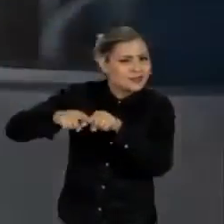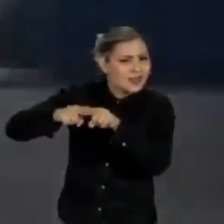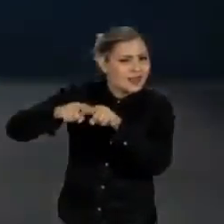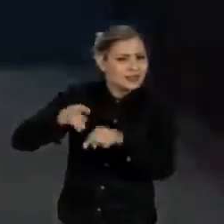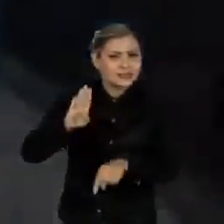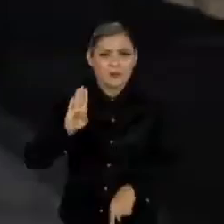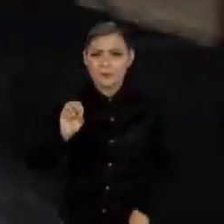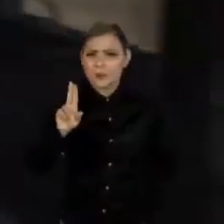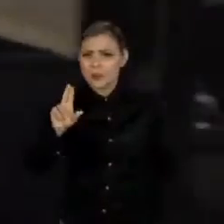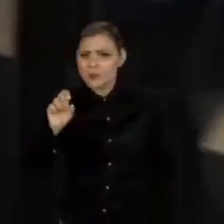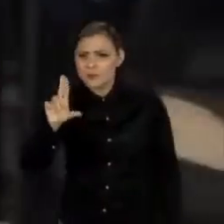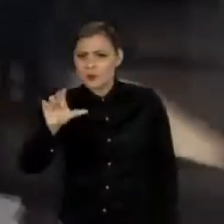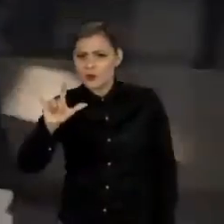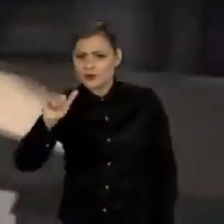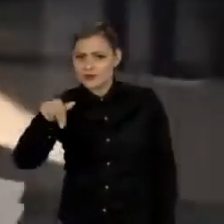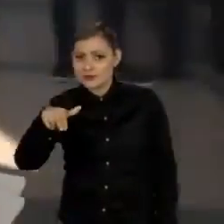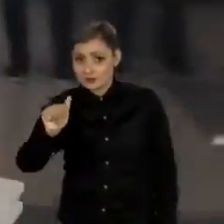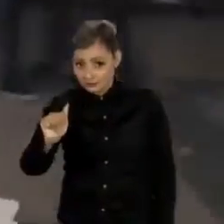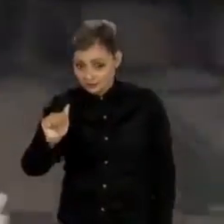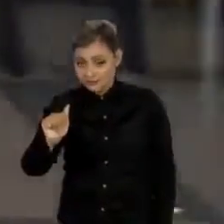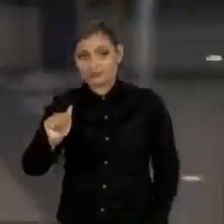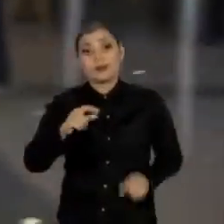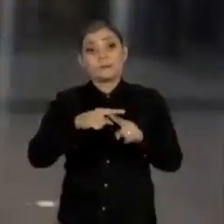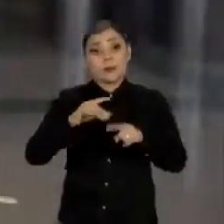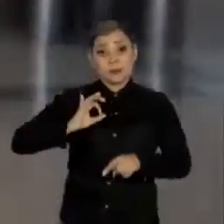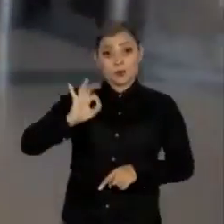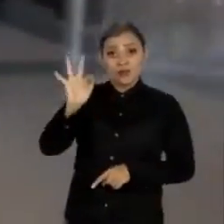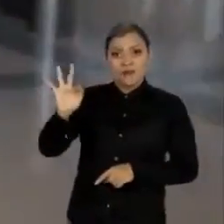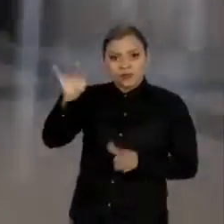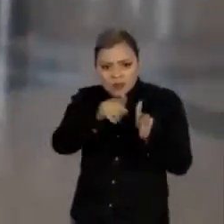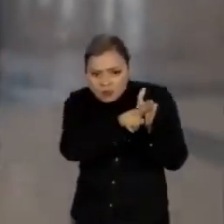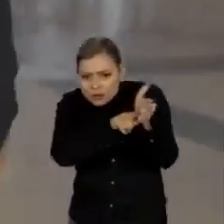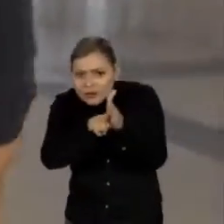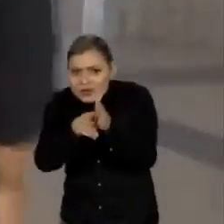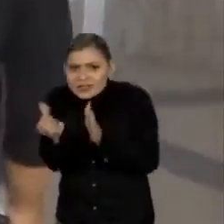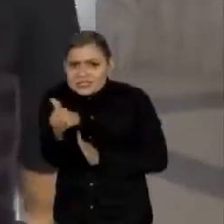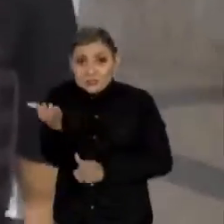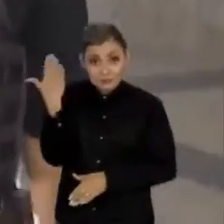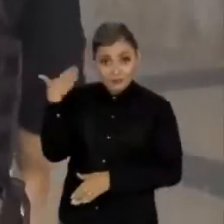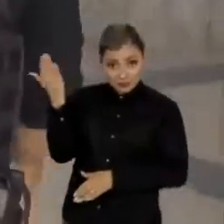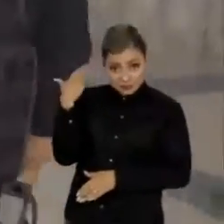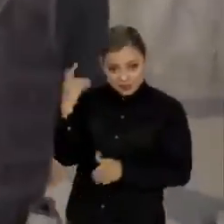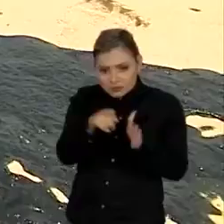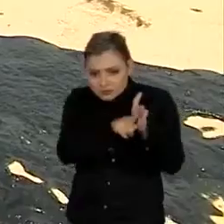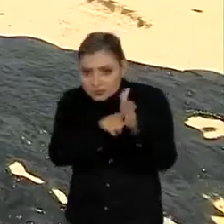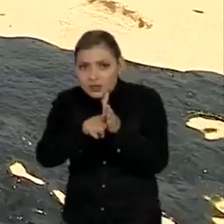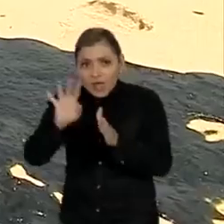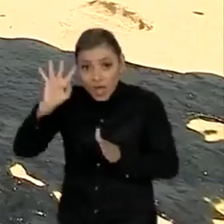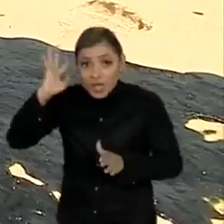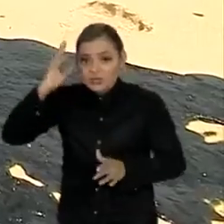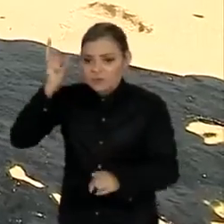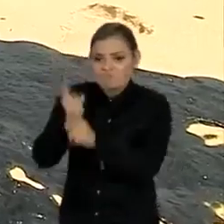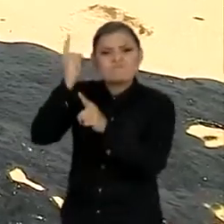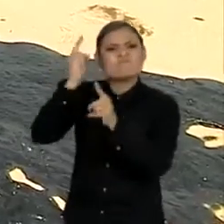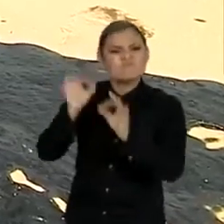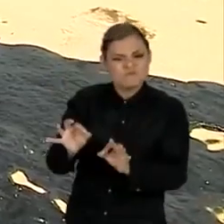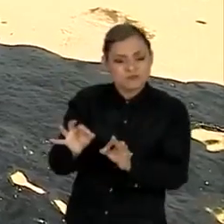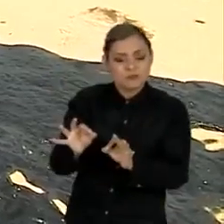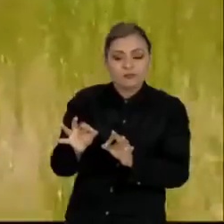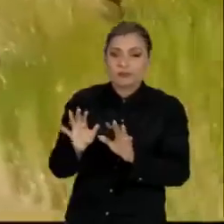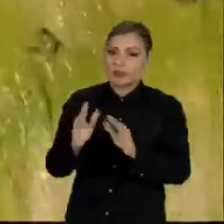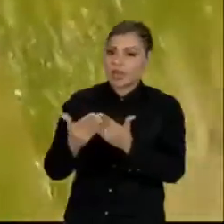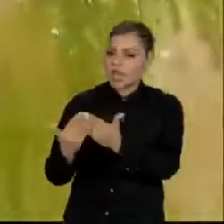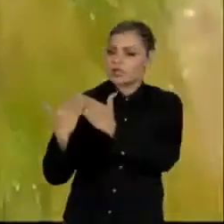A operação, deflagrada pela Polícia Federal na última sexta-feira, parecia ter resolvido o mistério sobre a